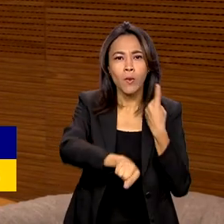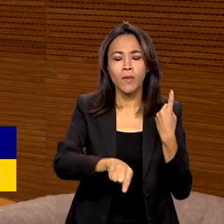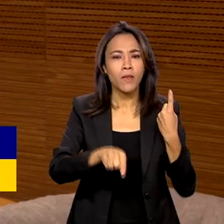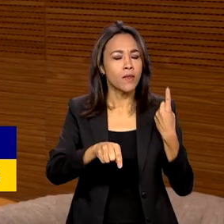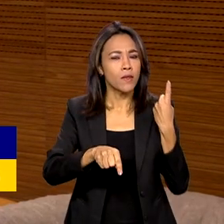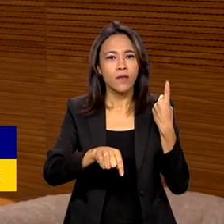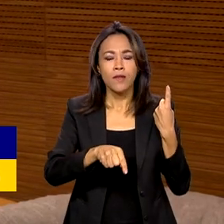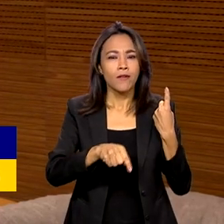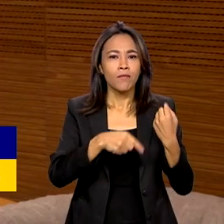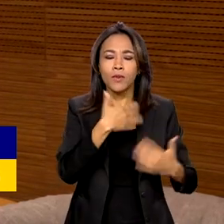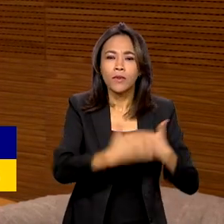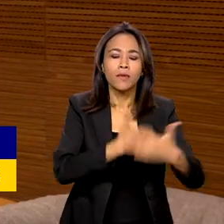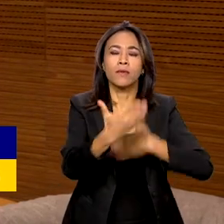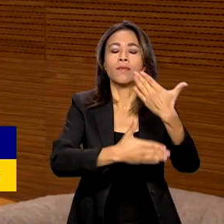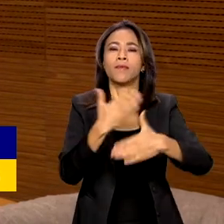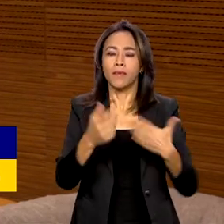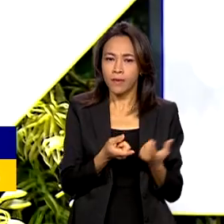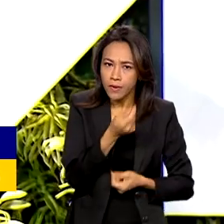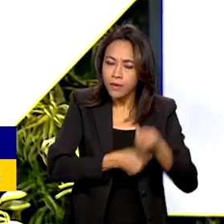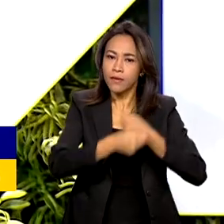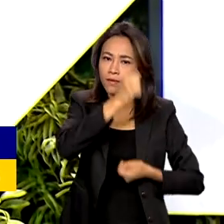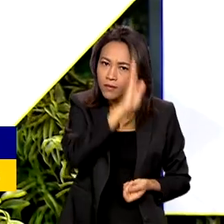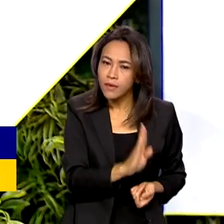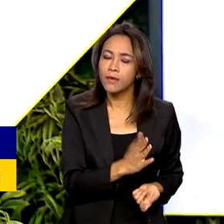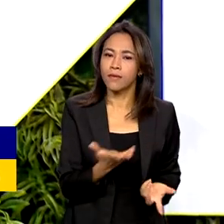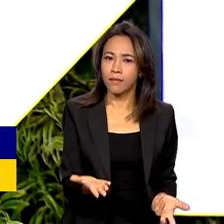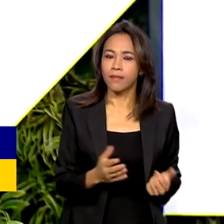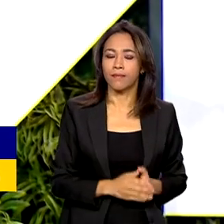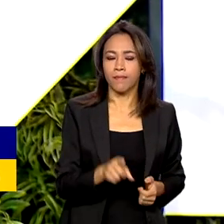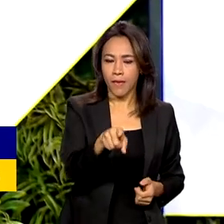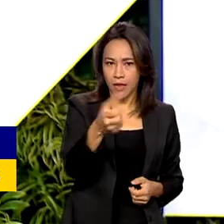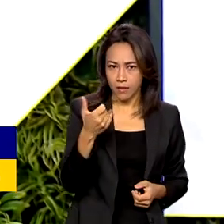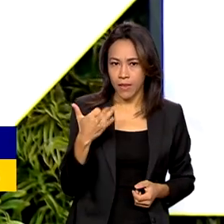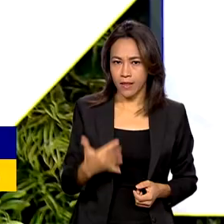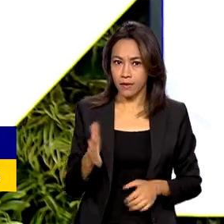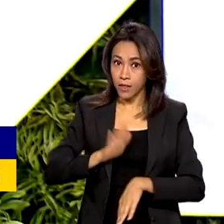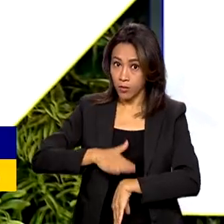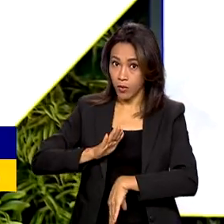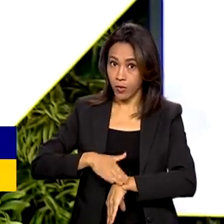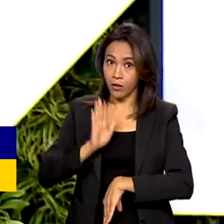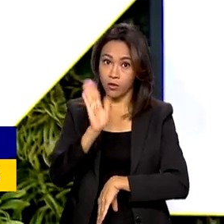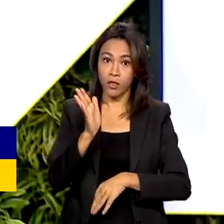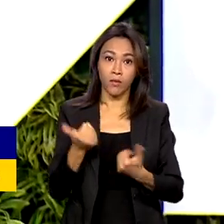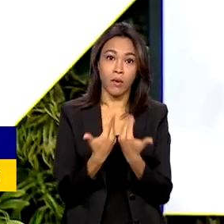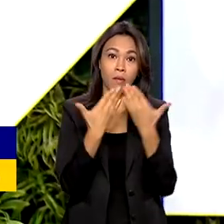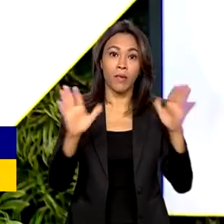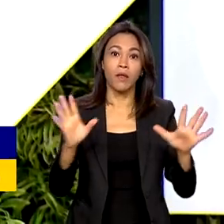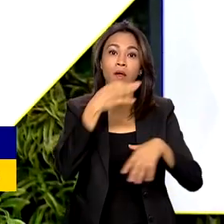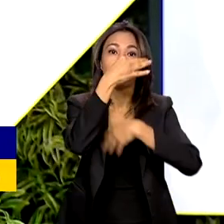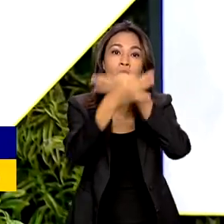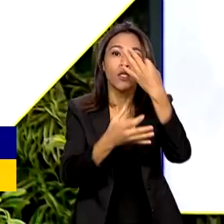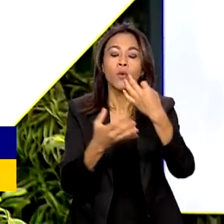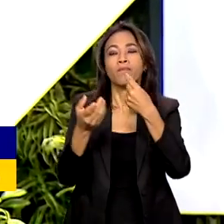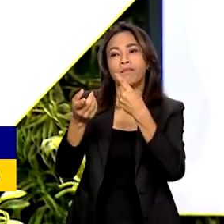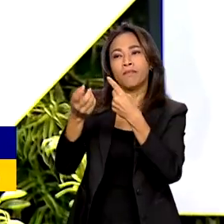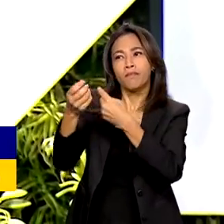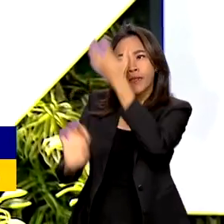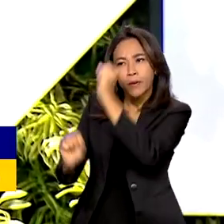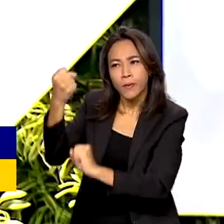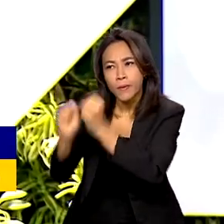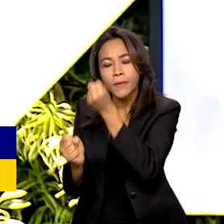desenvolvimento da economia brasileira Nesse momento, está aberta uma consulta pública para a indústria, para o